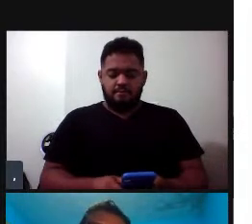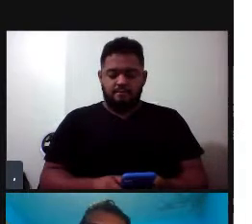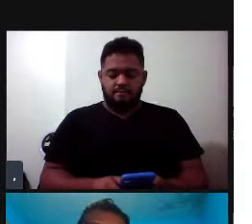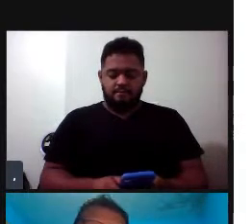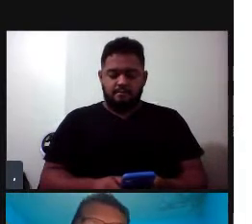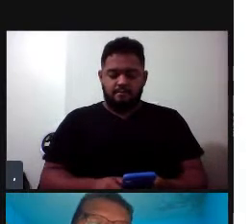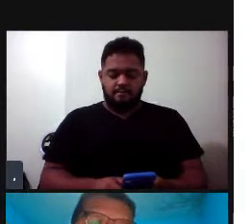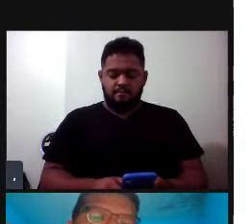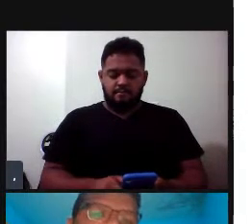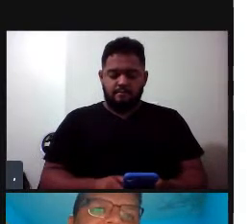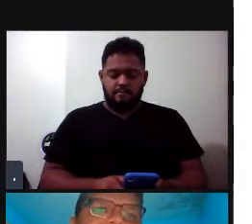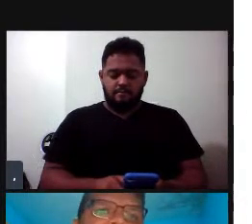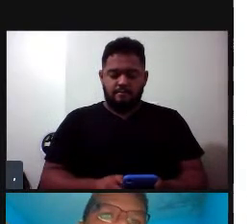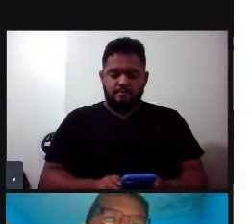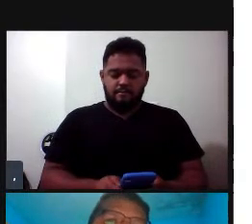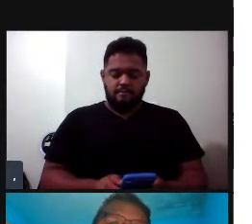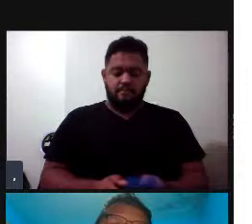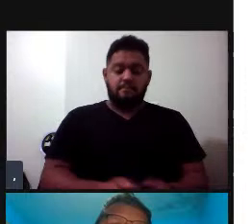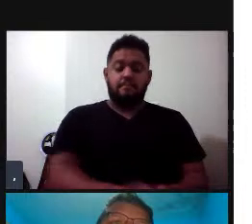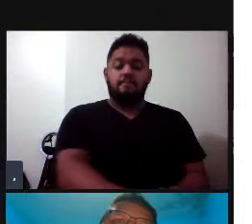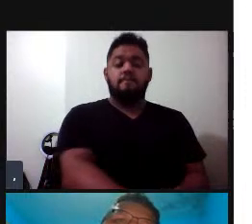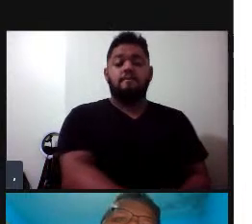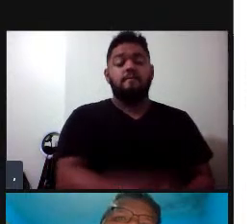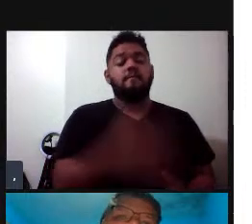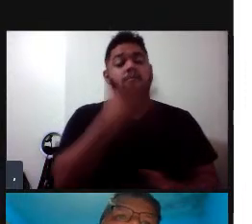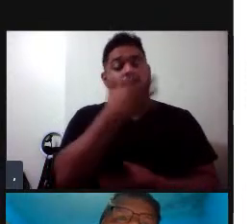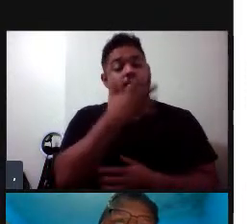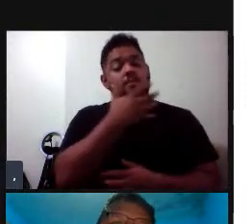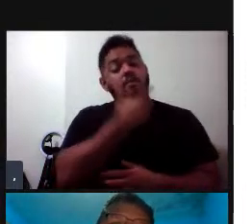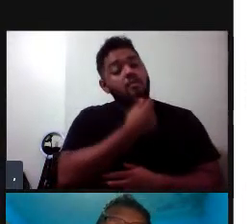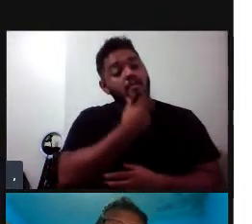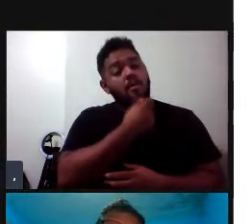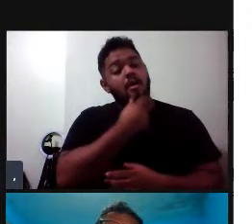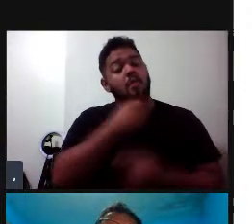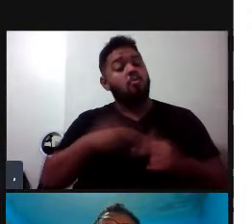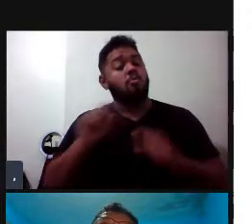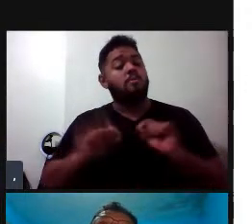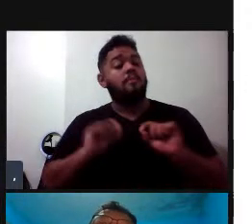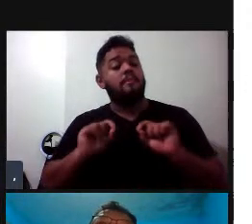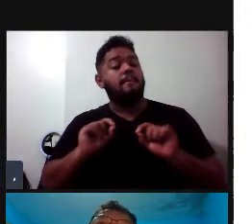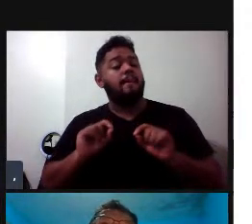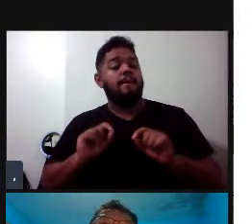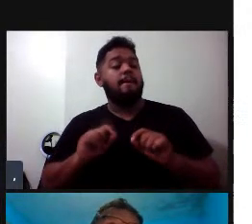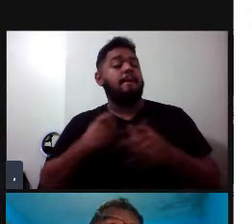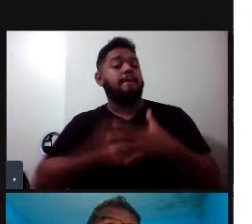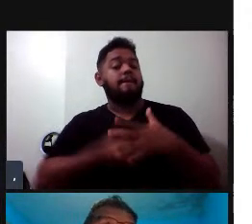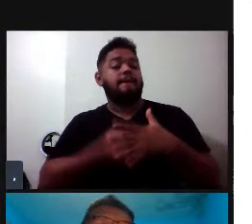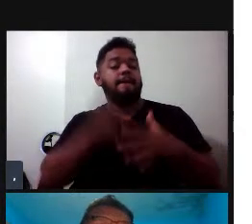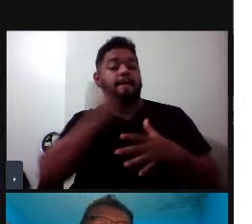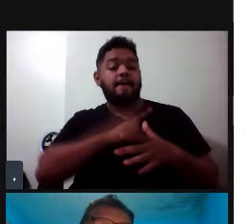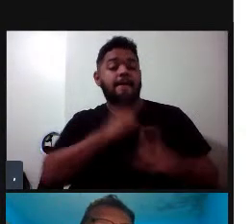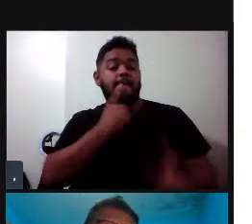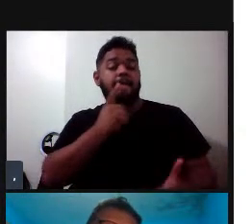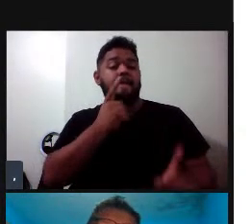que os machos usam elas para atrair as fêmeas. E uma coisa muito interessante nas jubates, tem um trabalho de uma amiga minha que fala sobre a